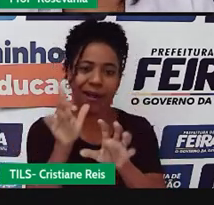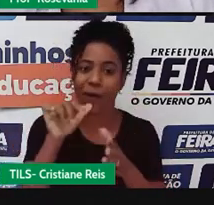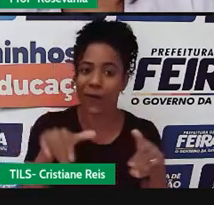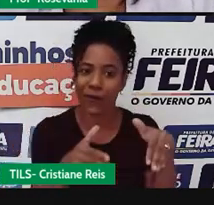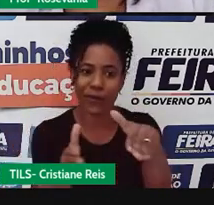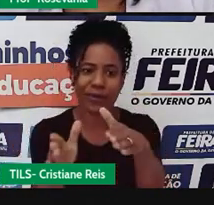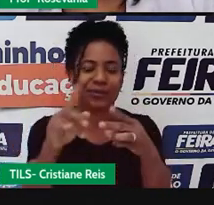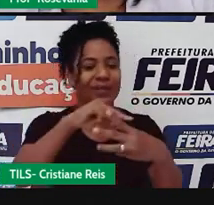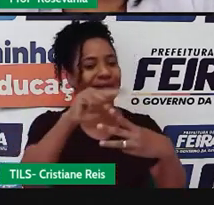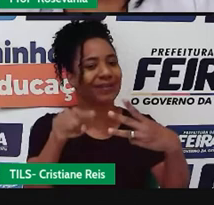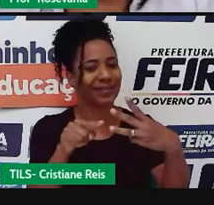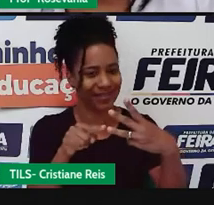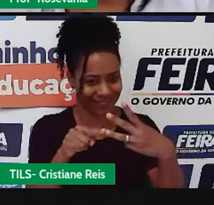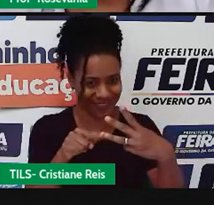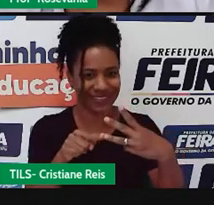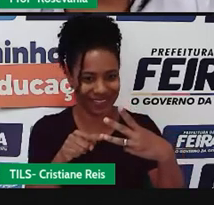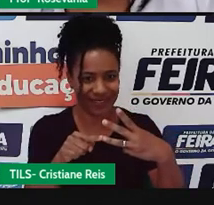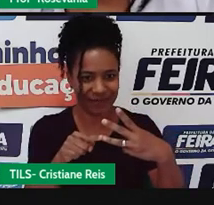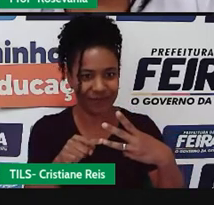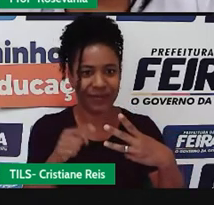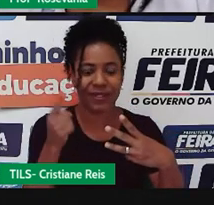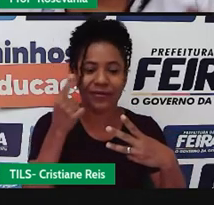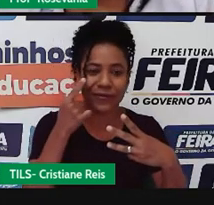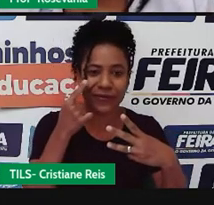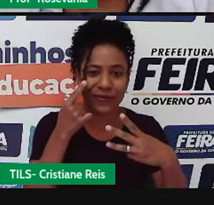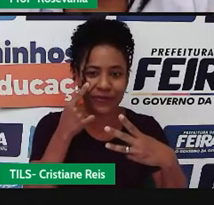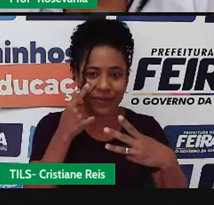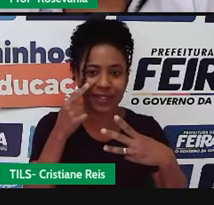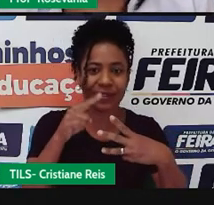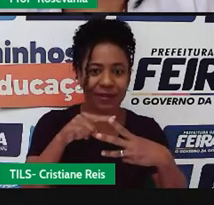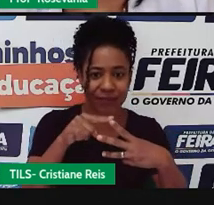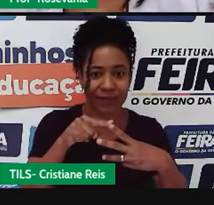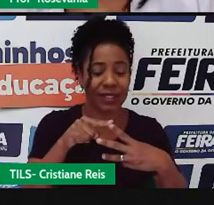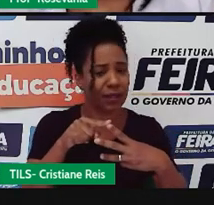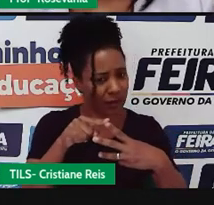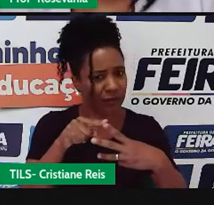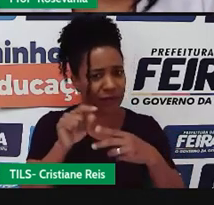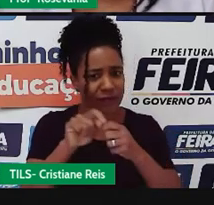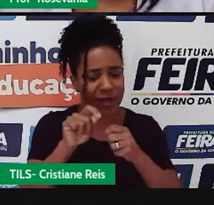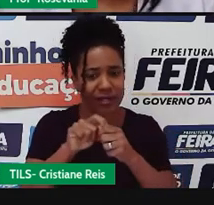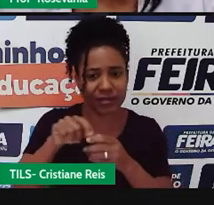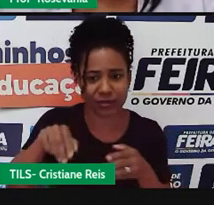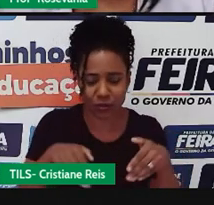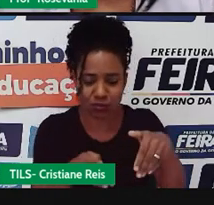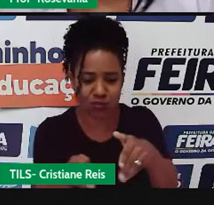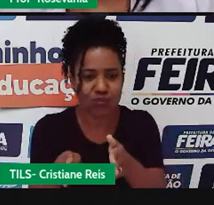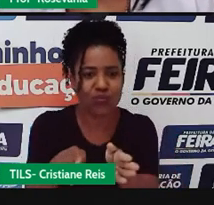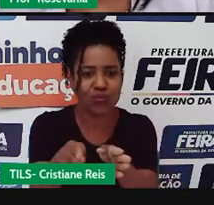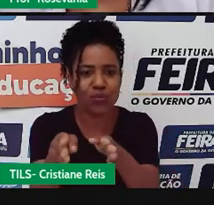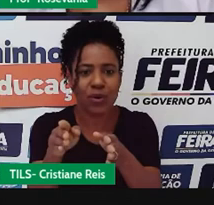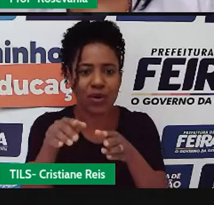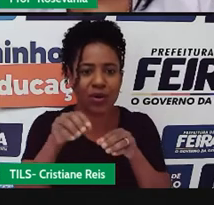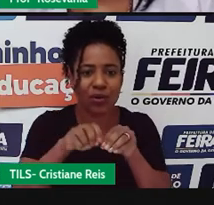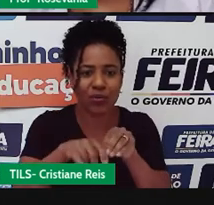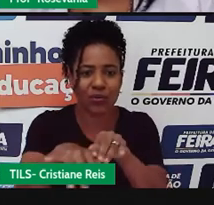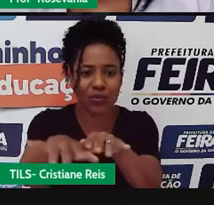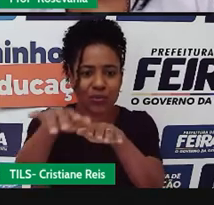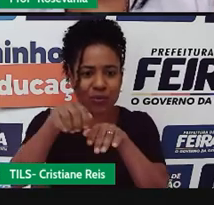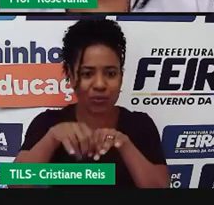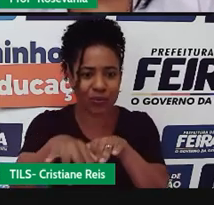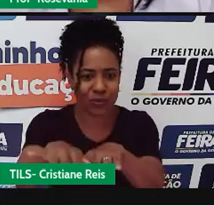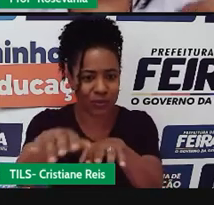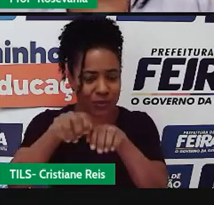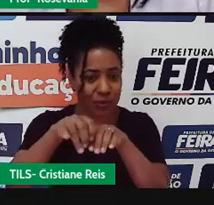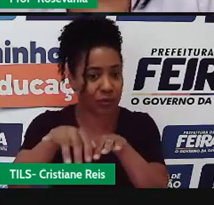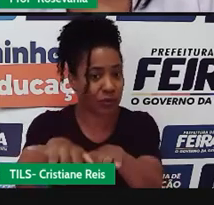três. A questão da gente construir o córrego em si, ela até ajuda o ser humano. Por quê? Porque quando vem as